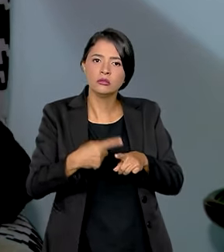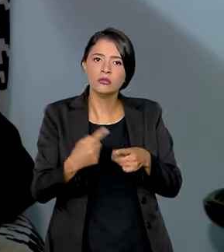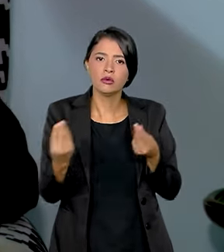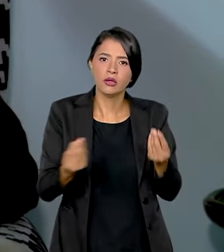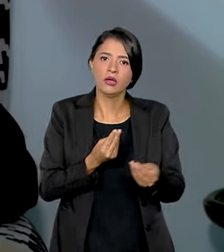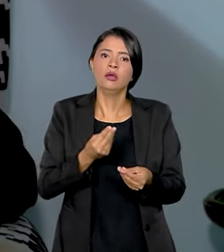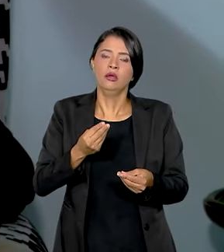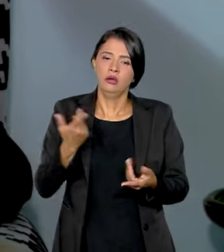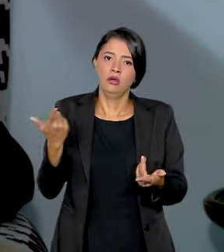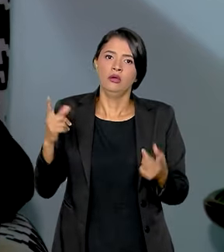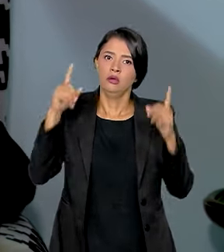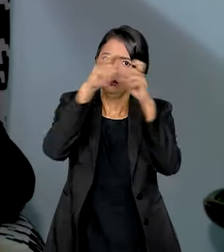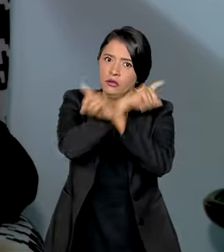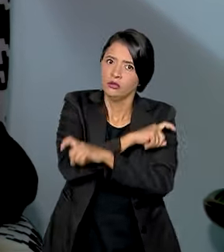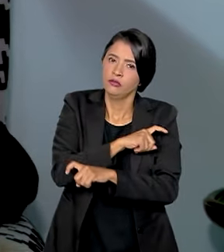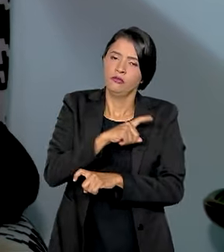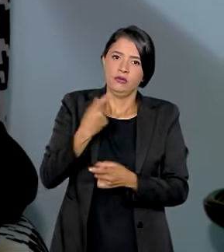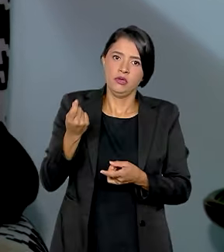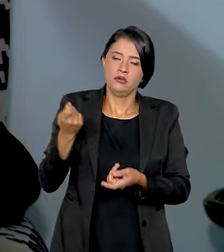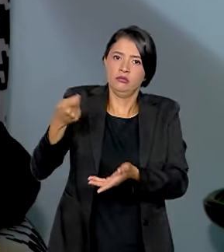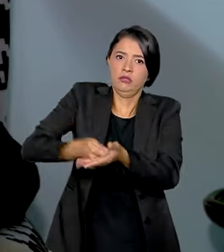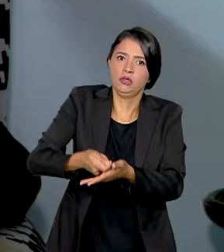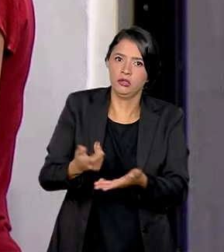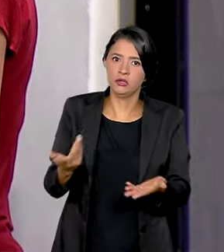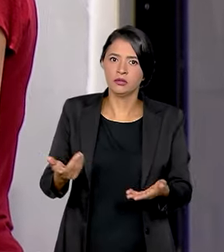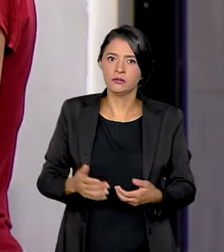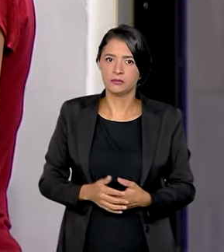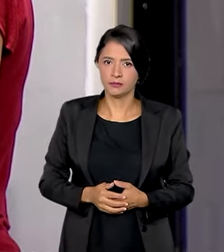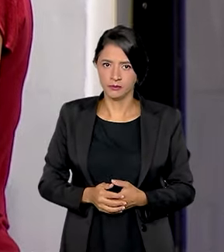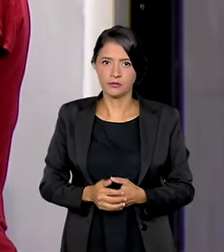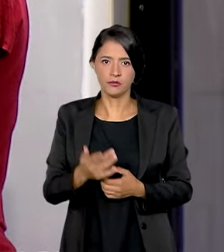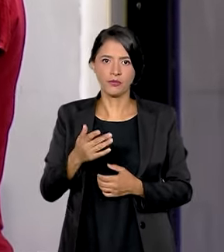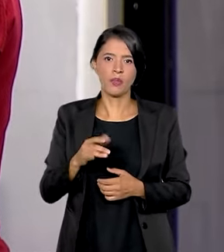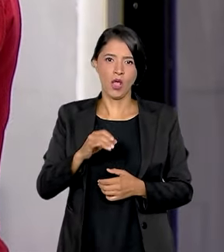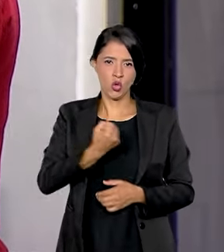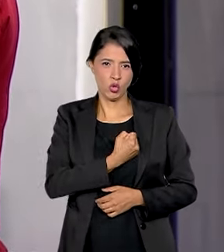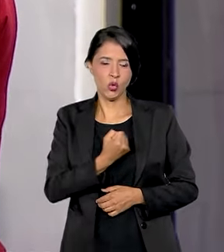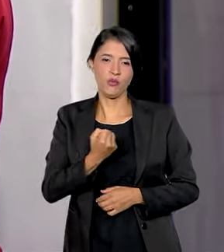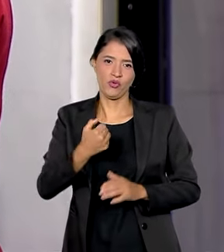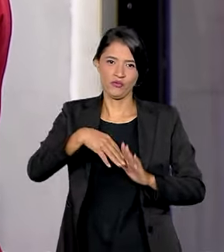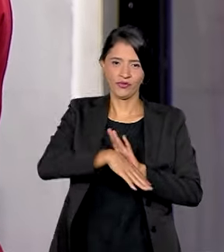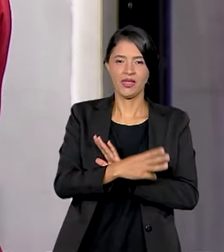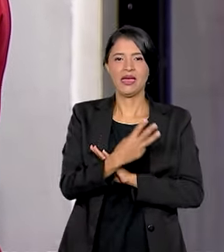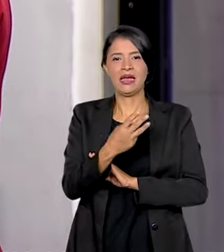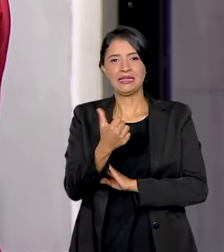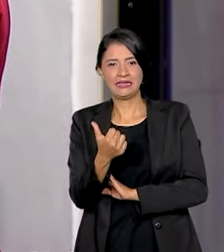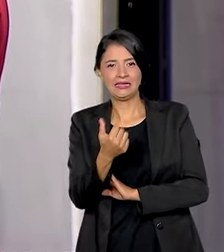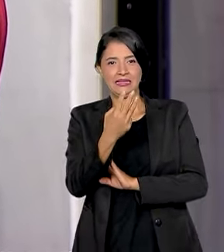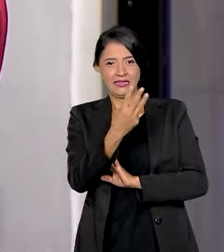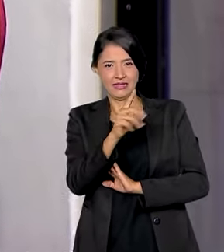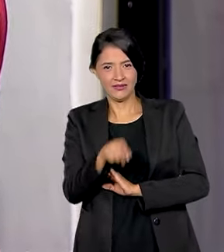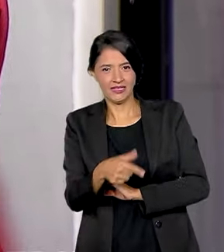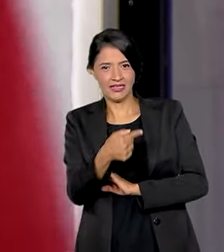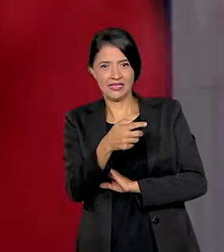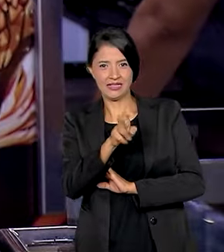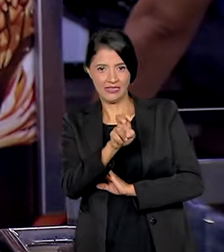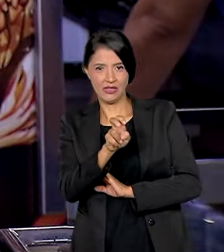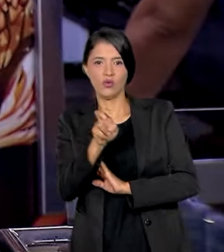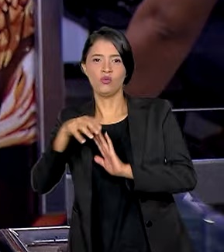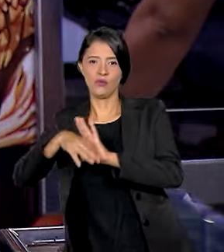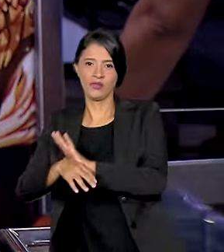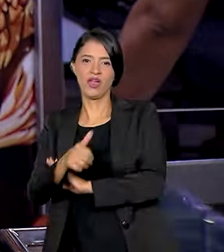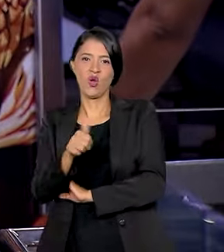Por quê? Porque vai pesar muito mais no bolso. O índice caiu de 13,75%